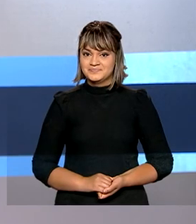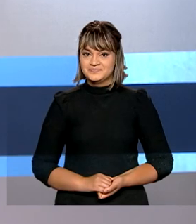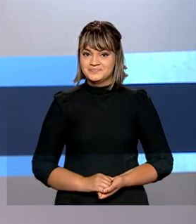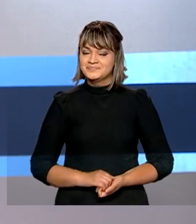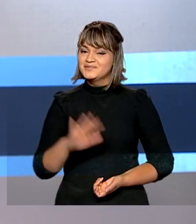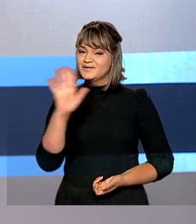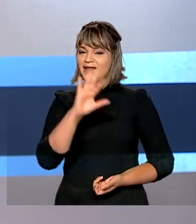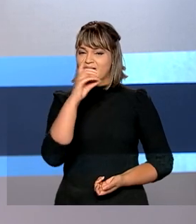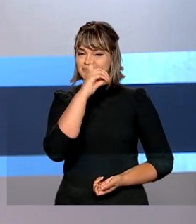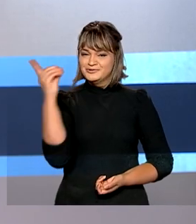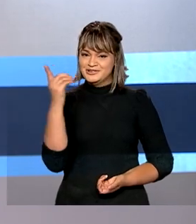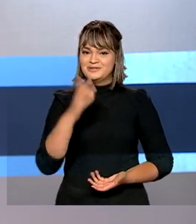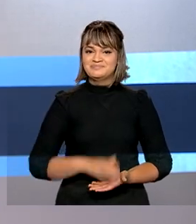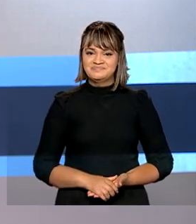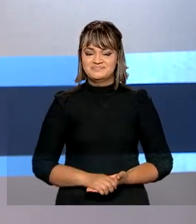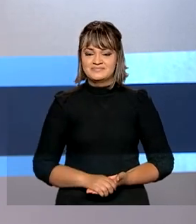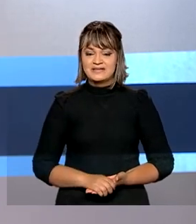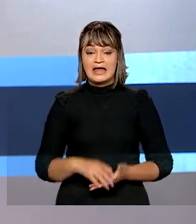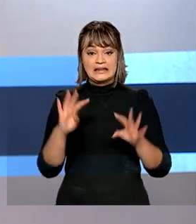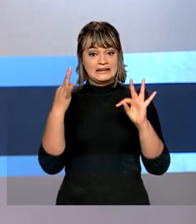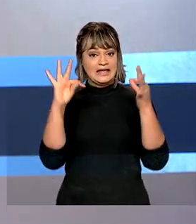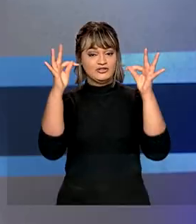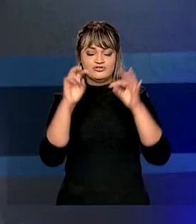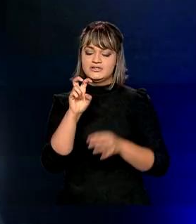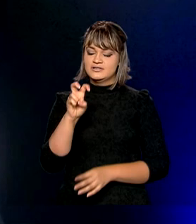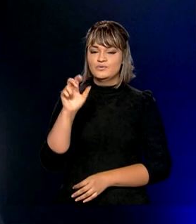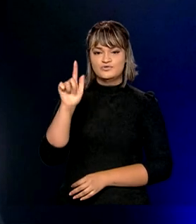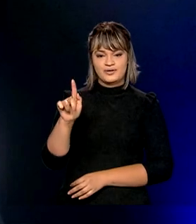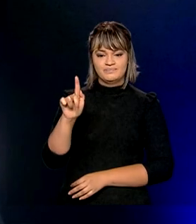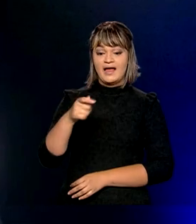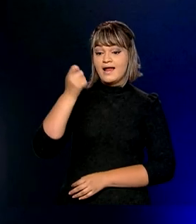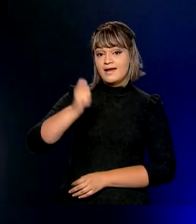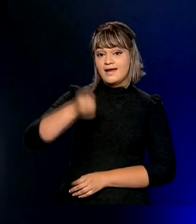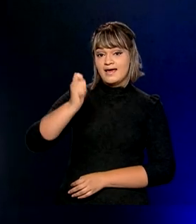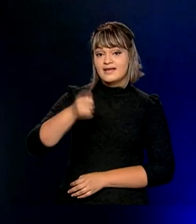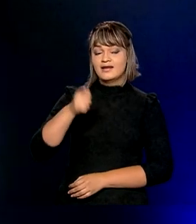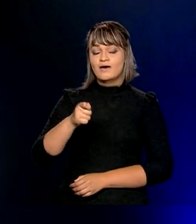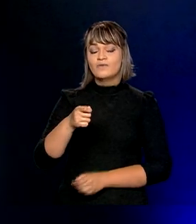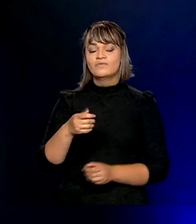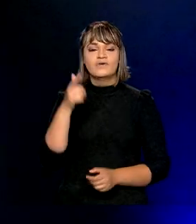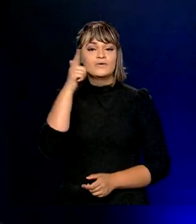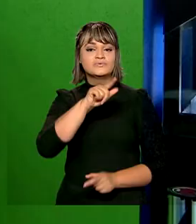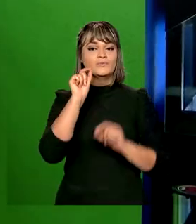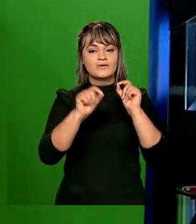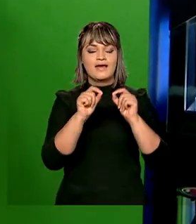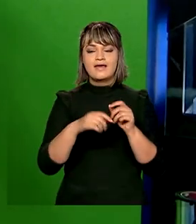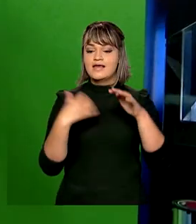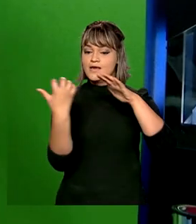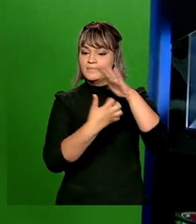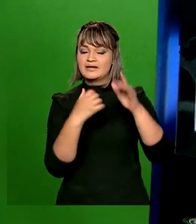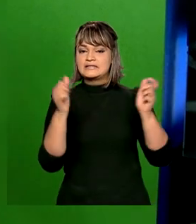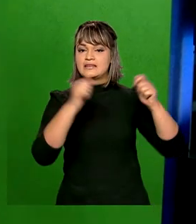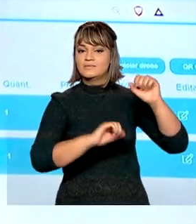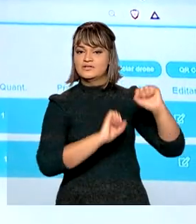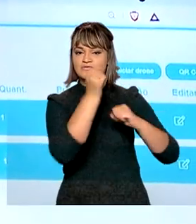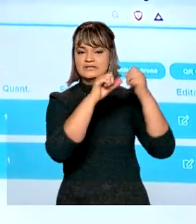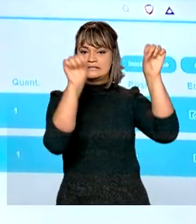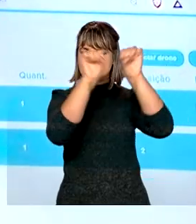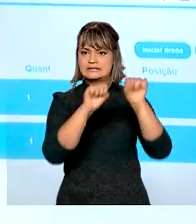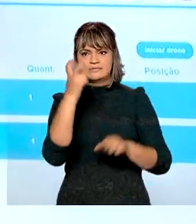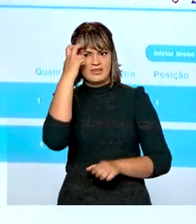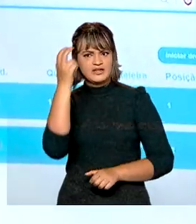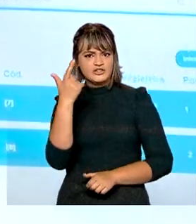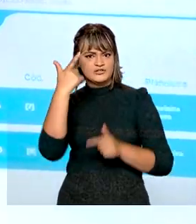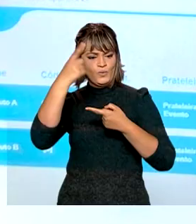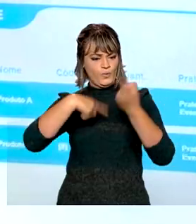Olá, bom dia. Tecnologia 5G. Leilão vai permitir que empresas desenvolvam sistemas ainda mais